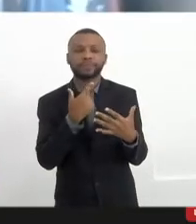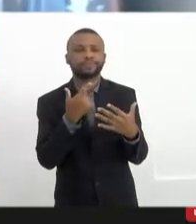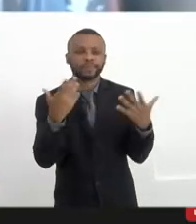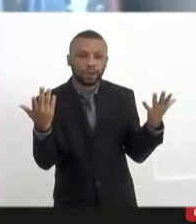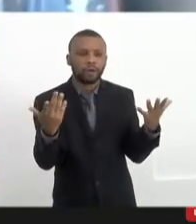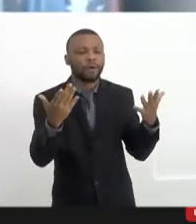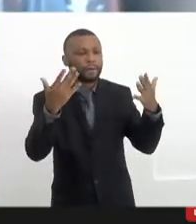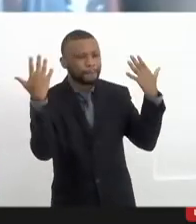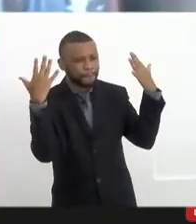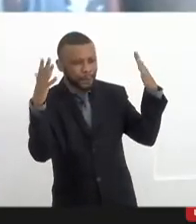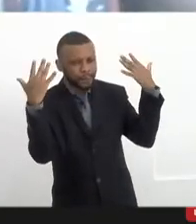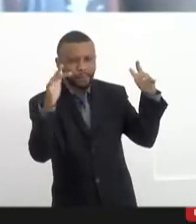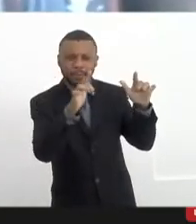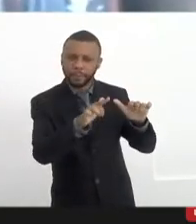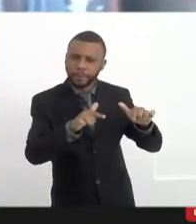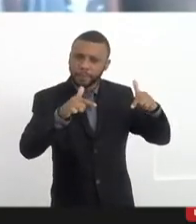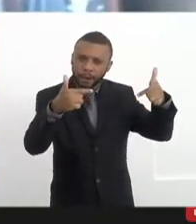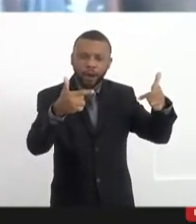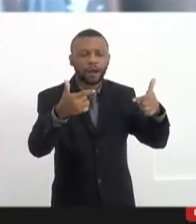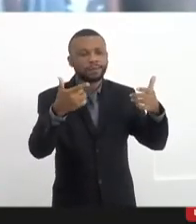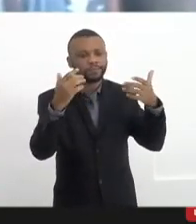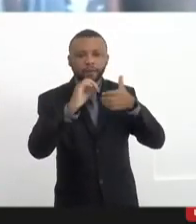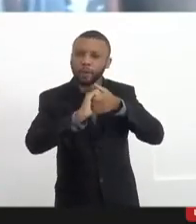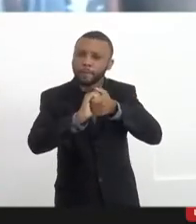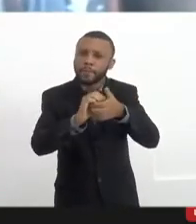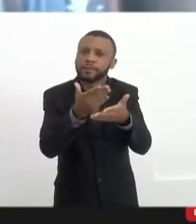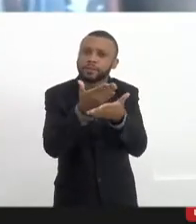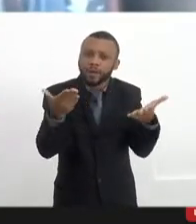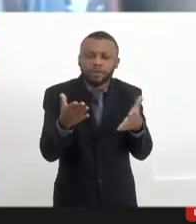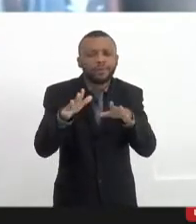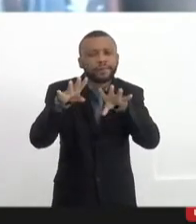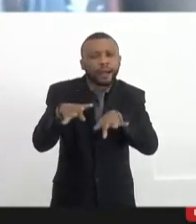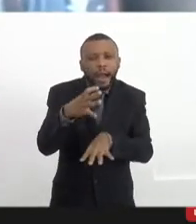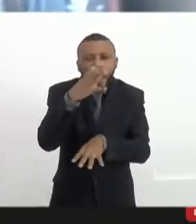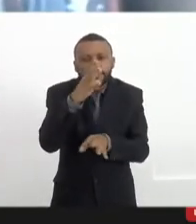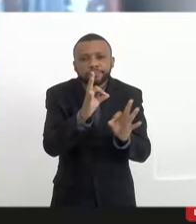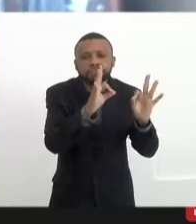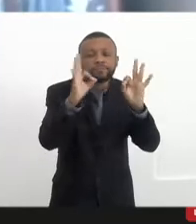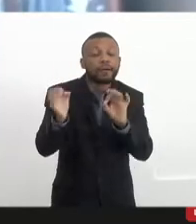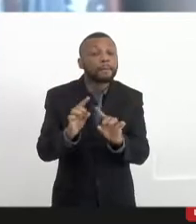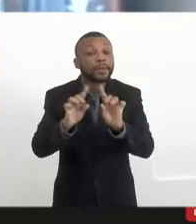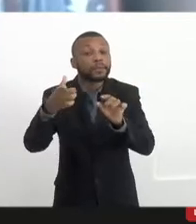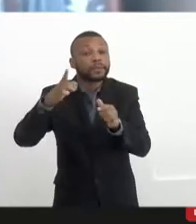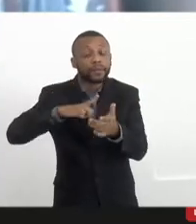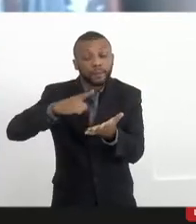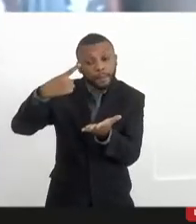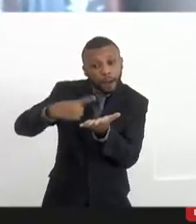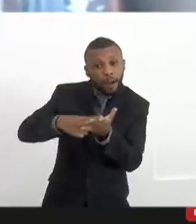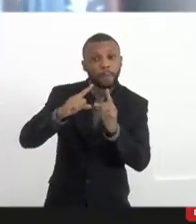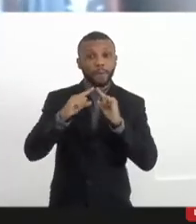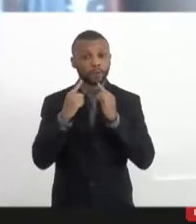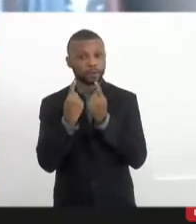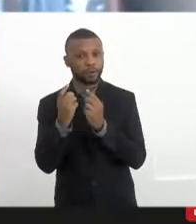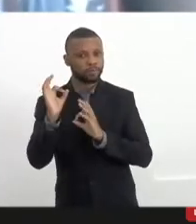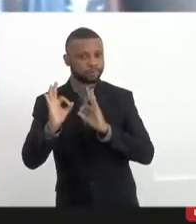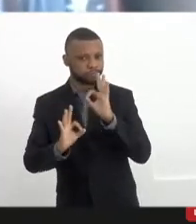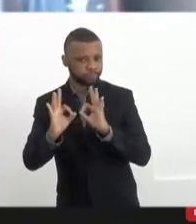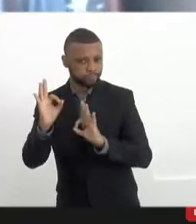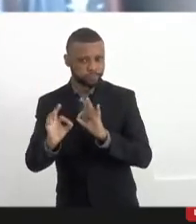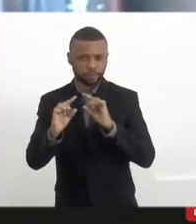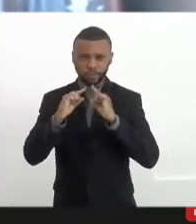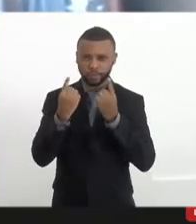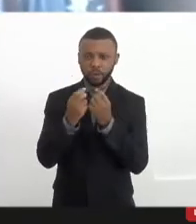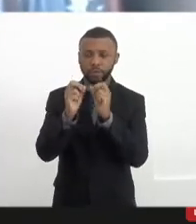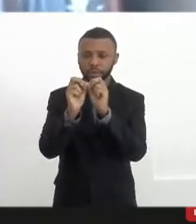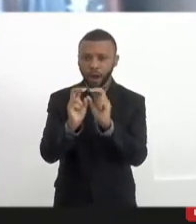parabéns pela iniciativa, saúdo a todos, vou ficar mais um pouco, mas eu tenho uma reunião preparativa da reunião da